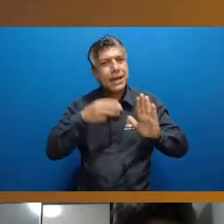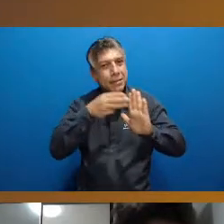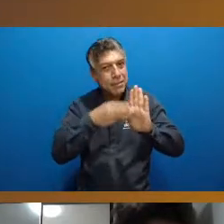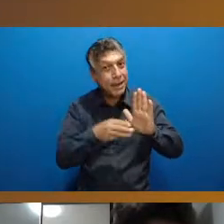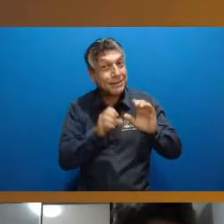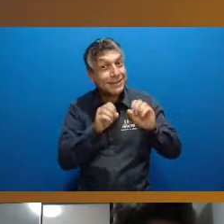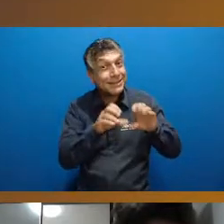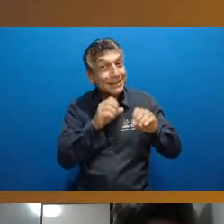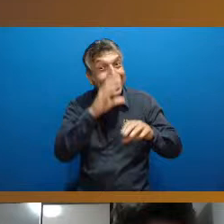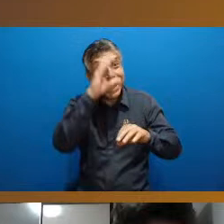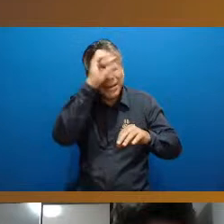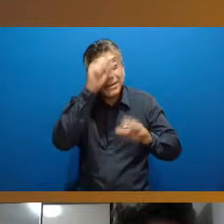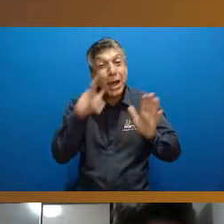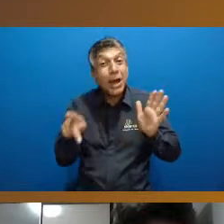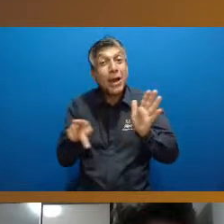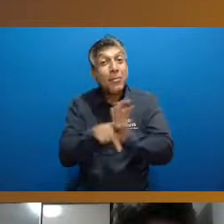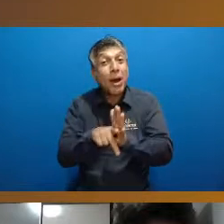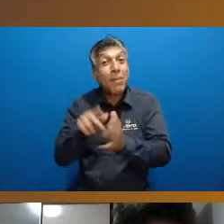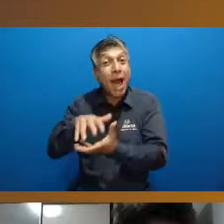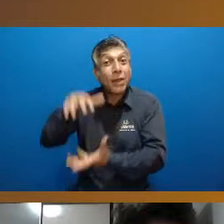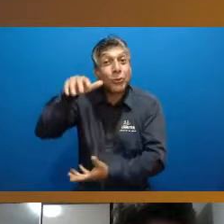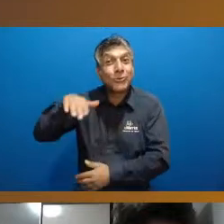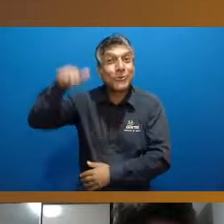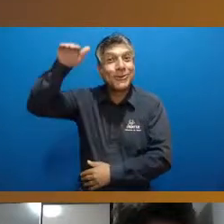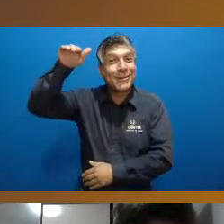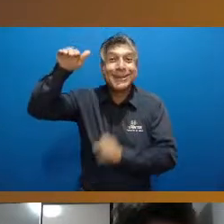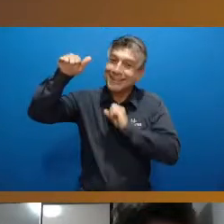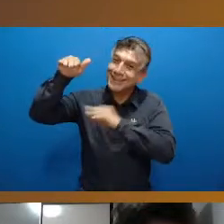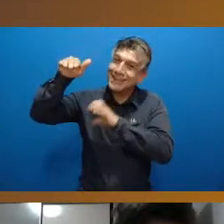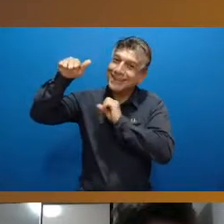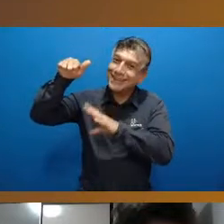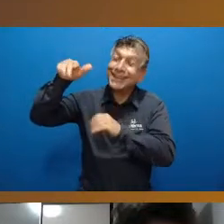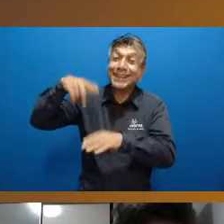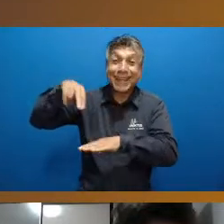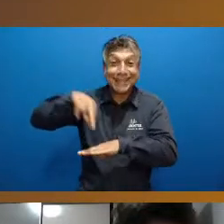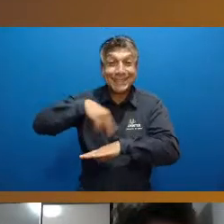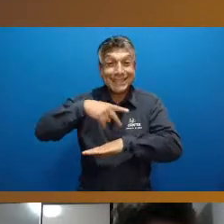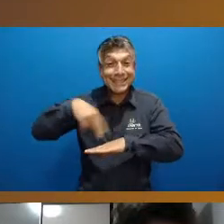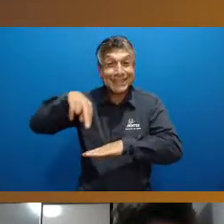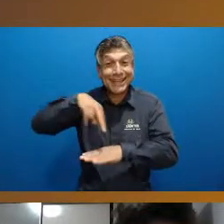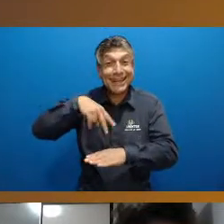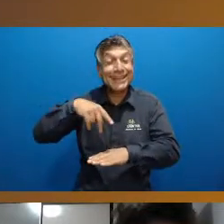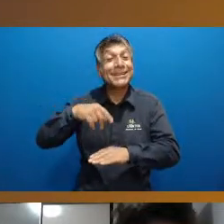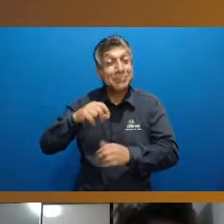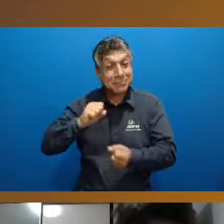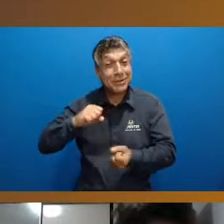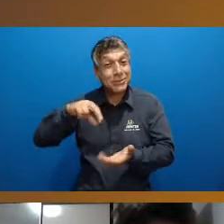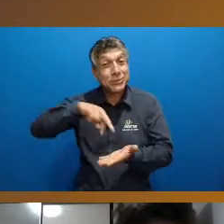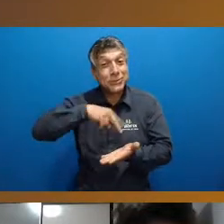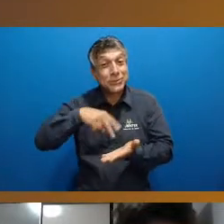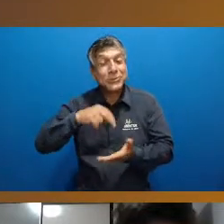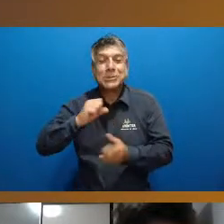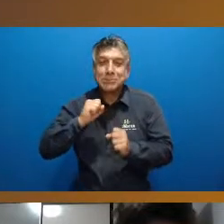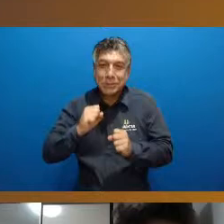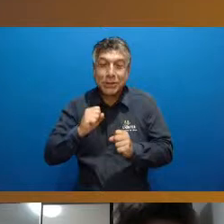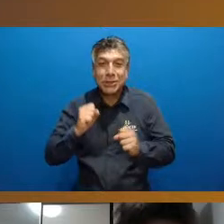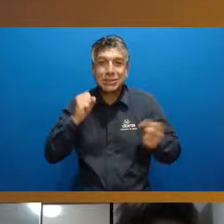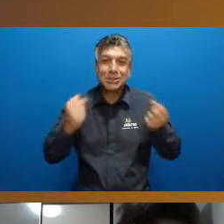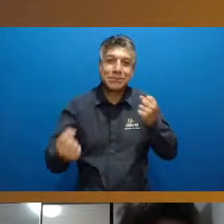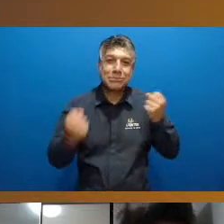aprendizado específicas para adultos também dentro de uma dança dentro de um balé clássico dentro de uma